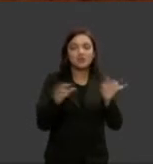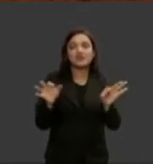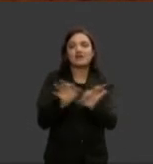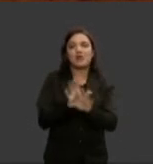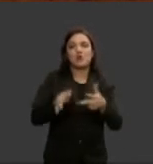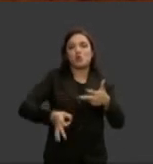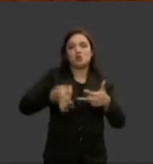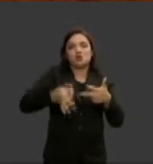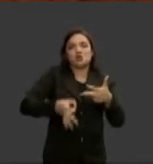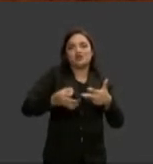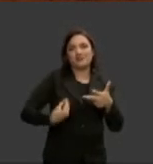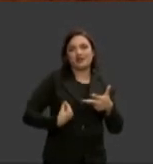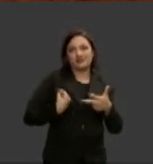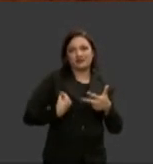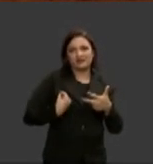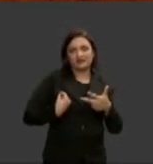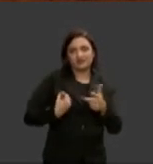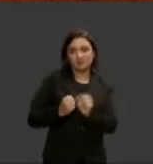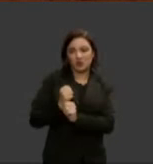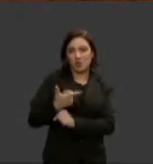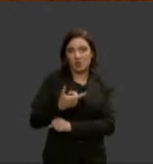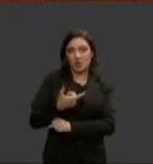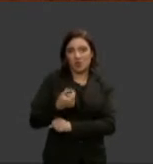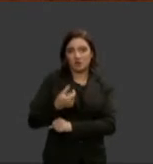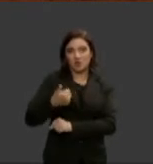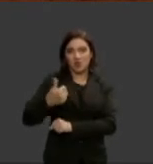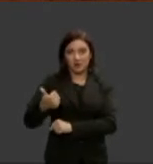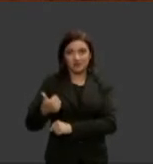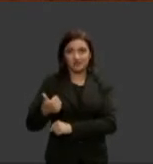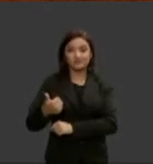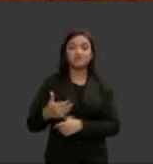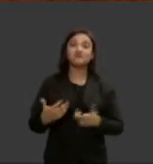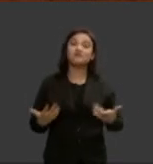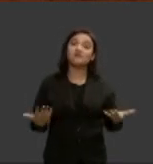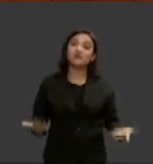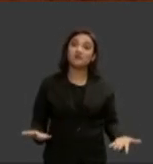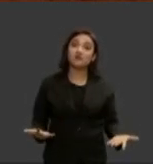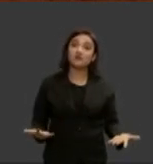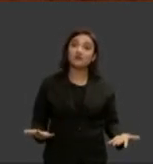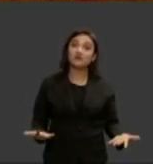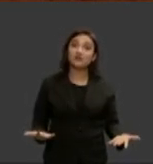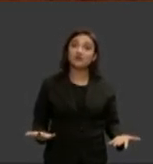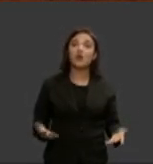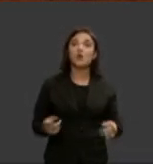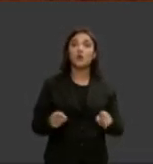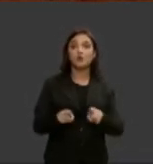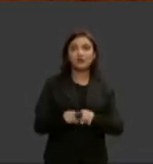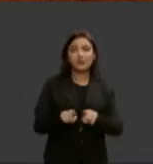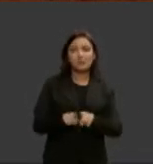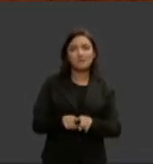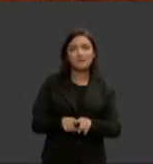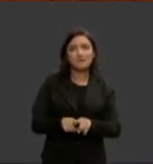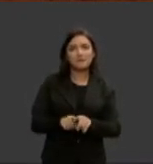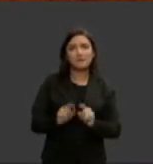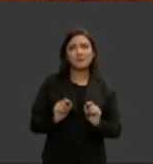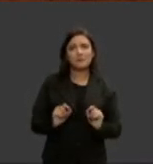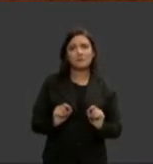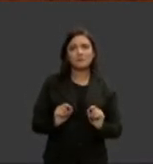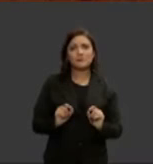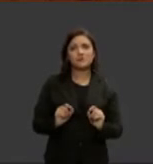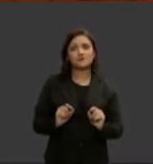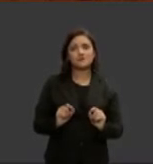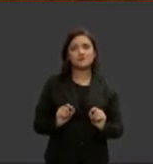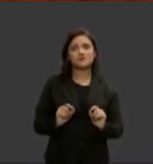judiciário brasileiro em 2011 indeléve diferentemente caríssimas participantes a